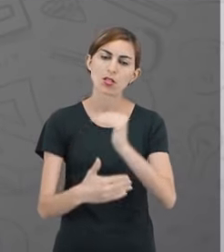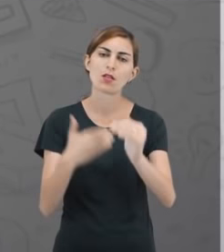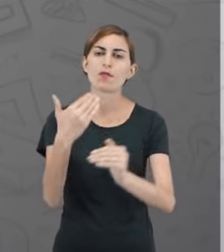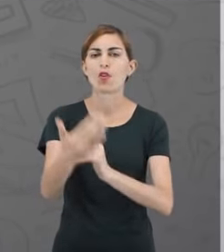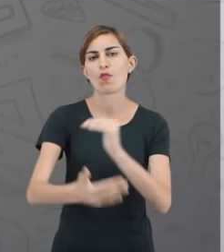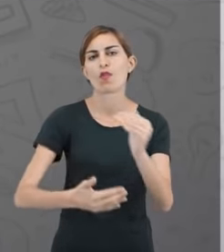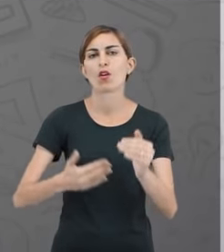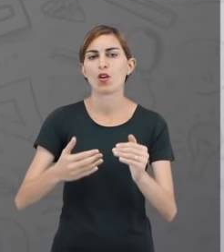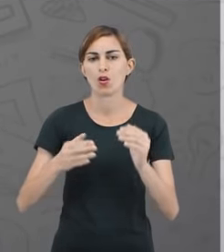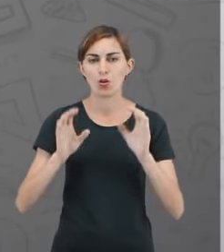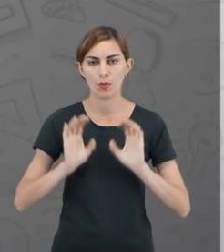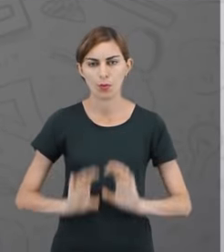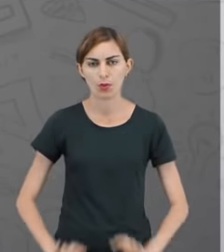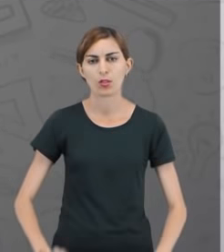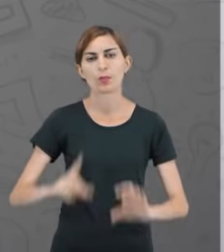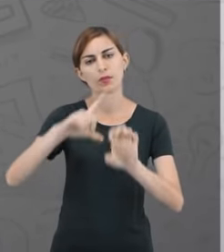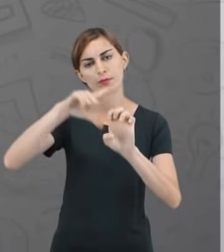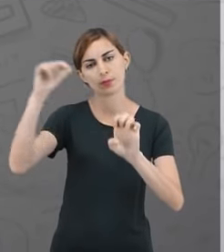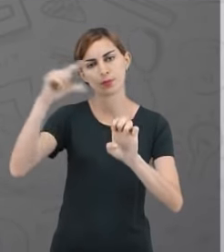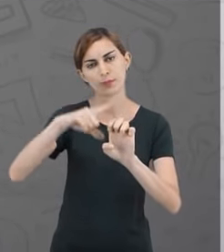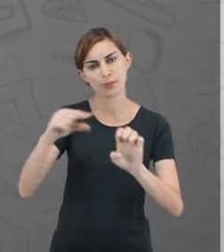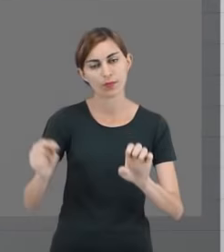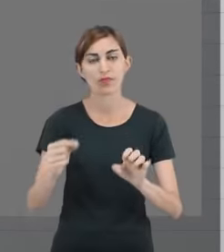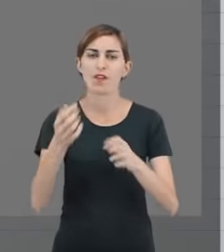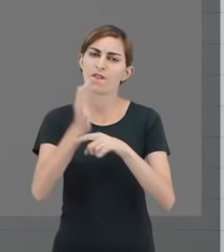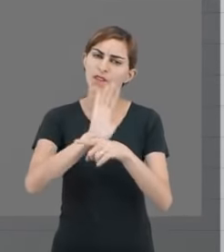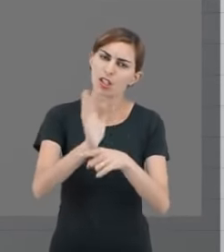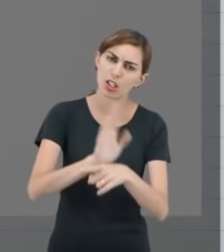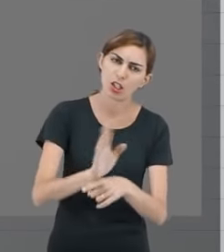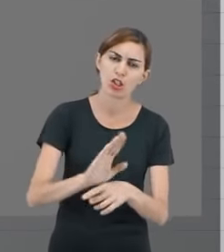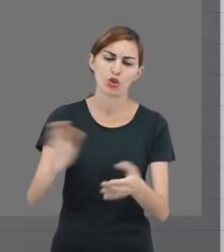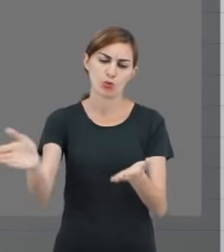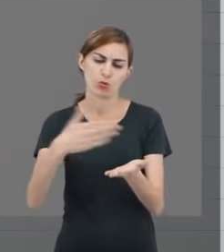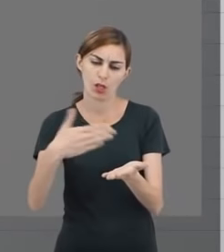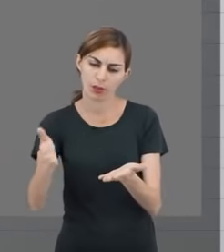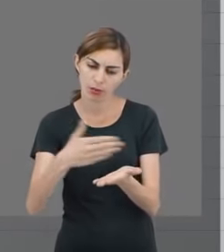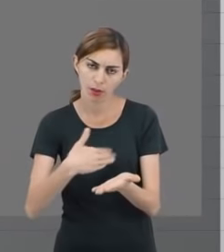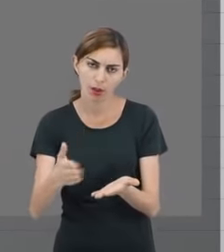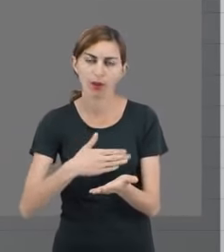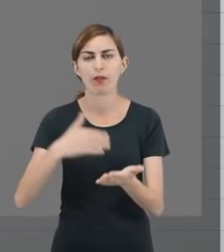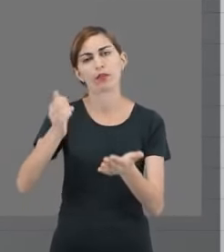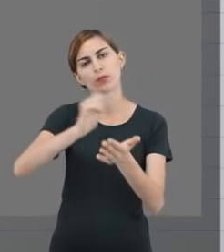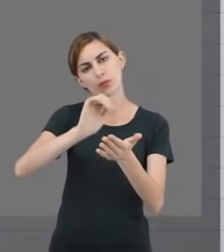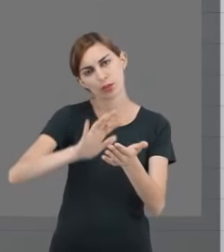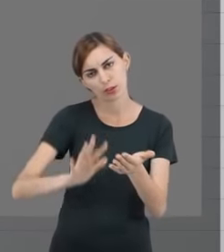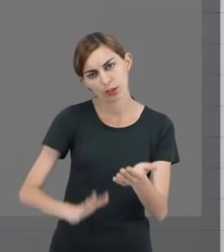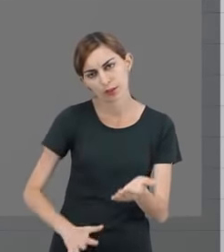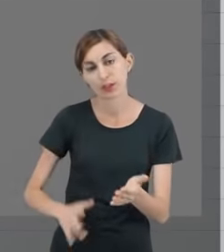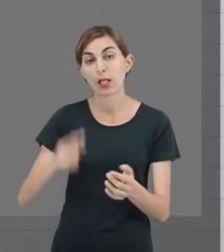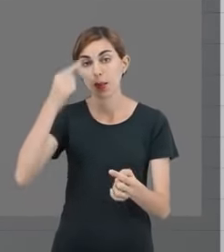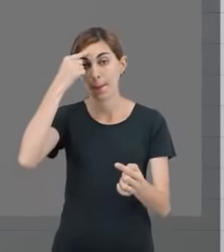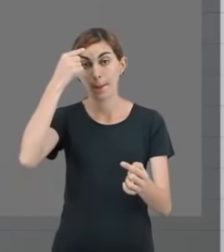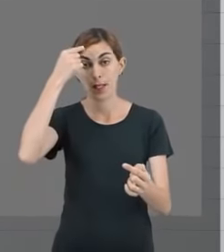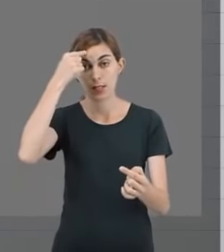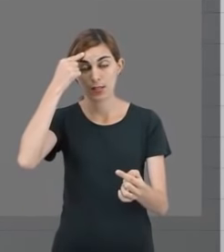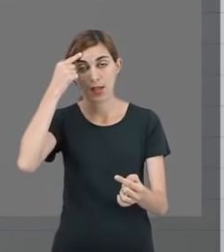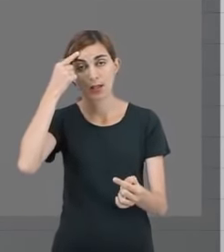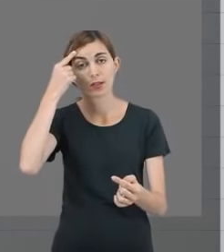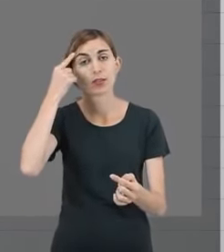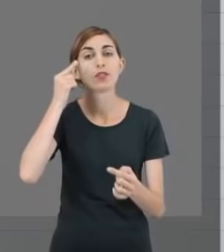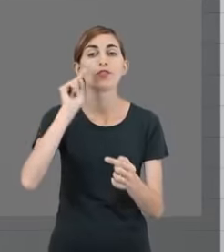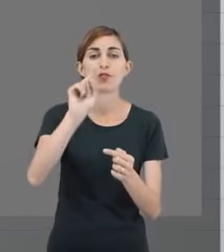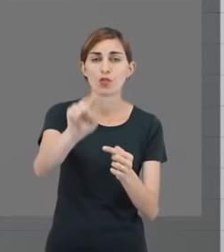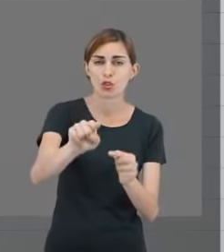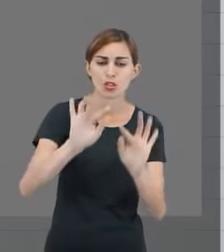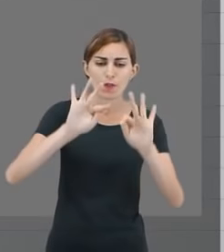um comportamento empreendedor. Então, as videoaulas, o caderno, as atividades, elas são pensadas para que